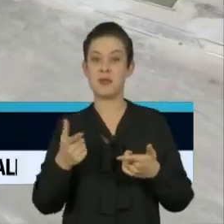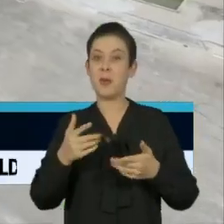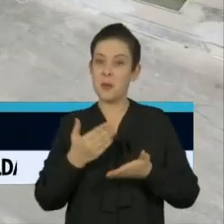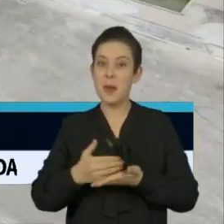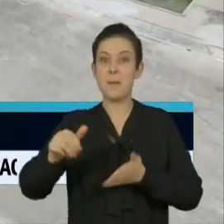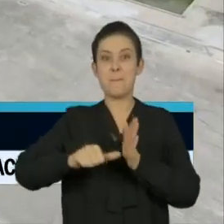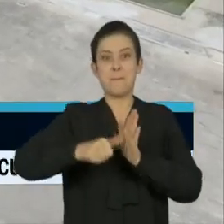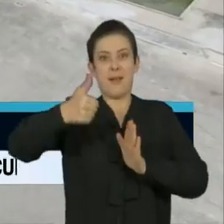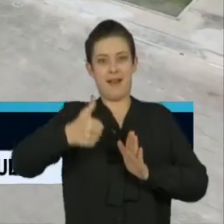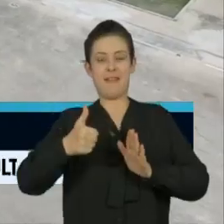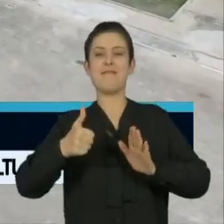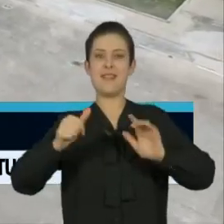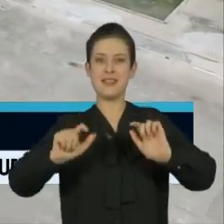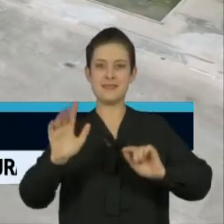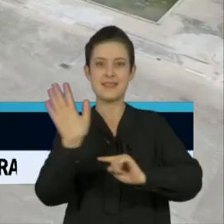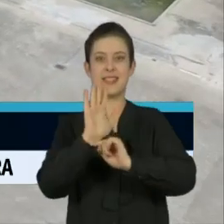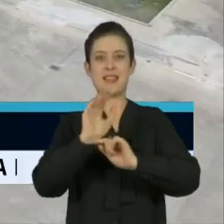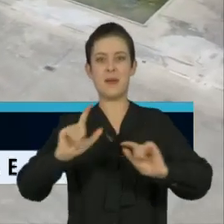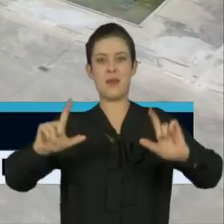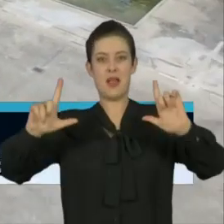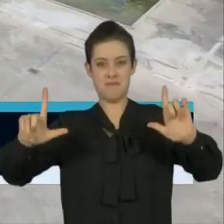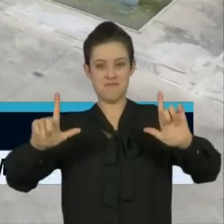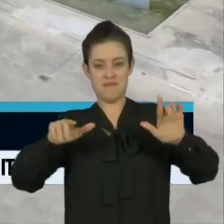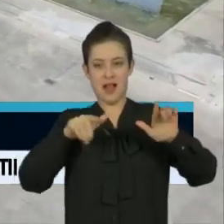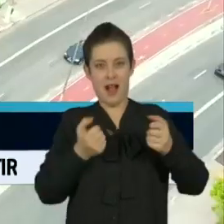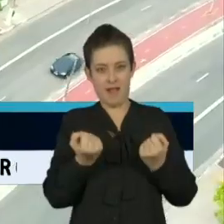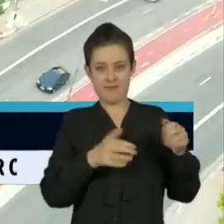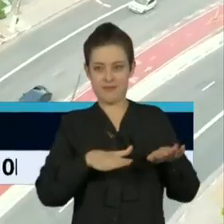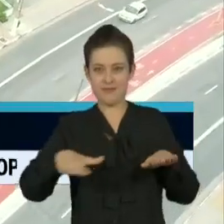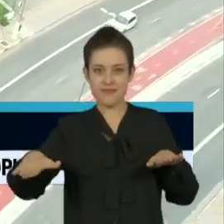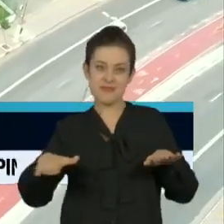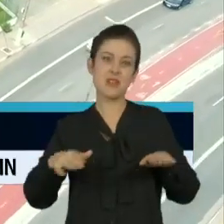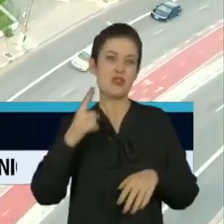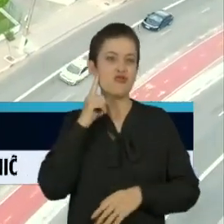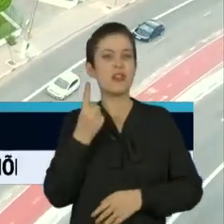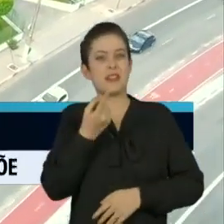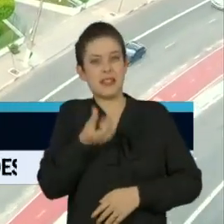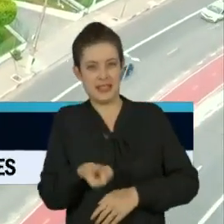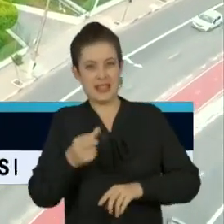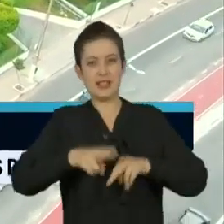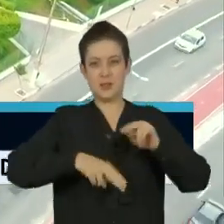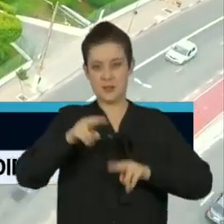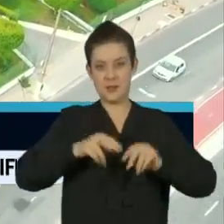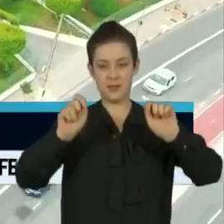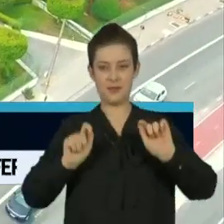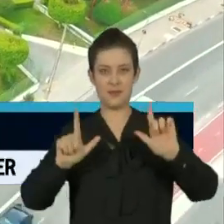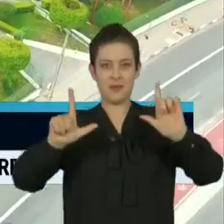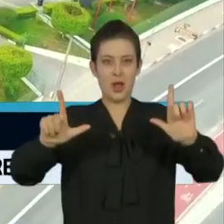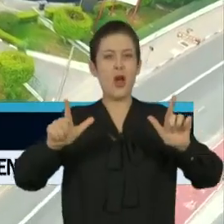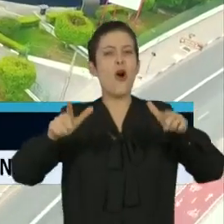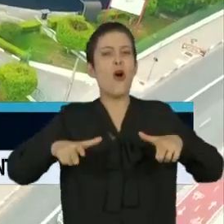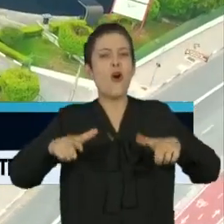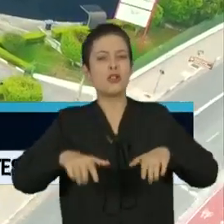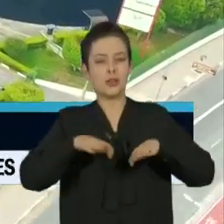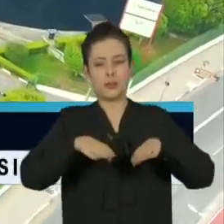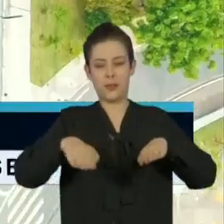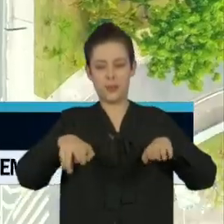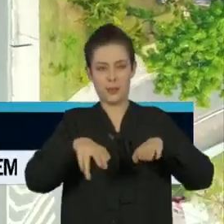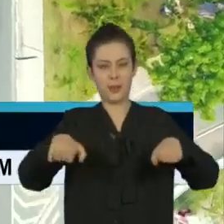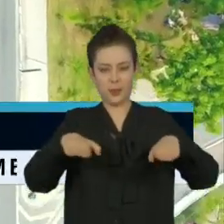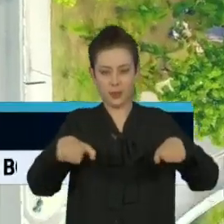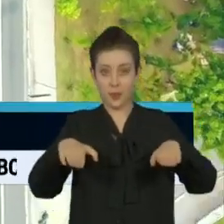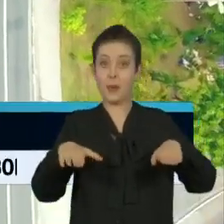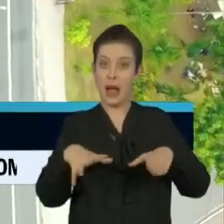cinema a céu aberto, prevista para o dia 16 de junho. Um telão será instalado no estacionamento do museu e cada um,